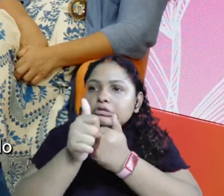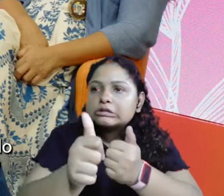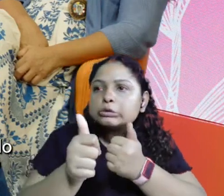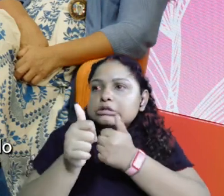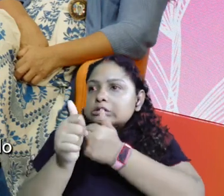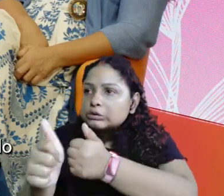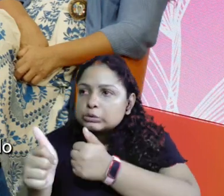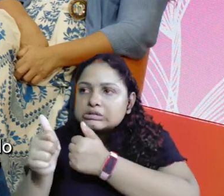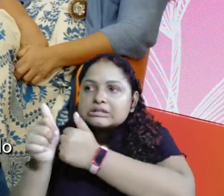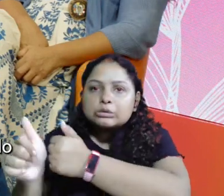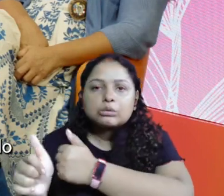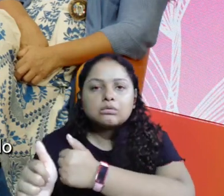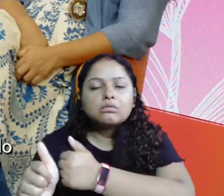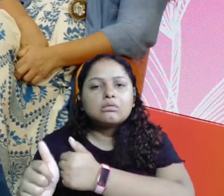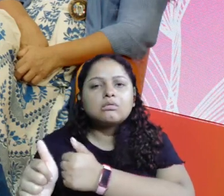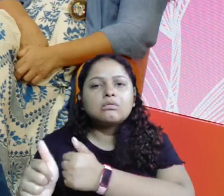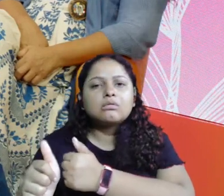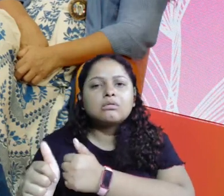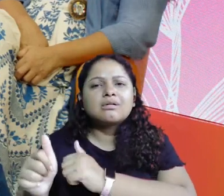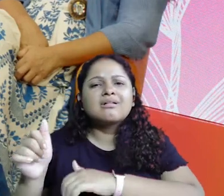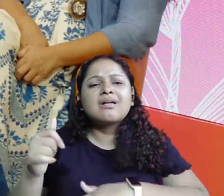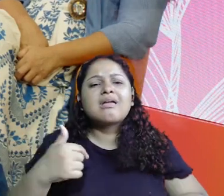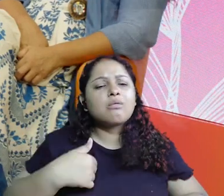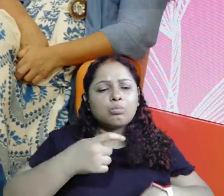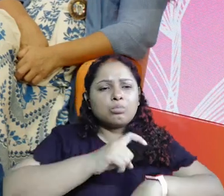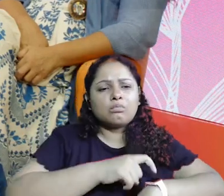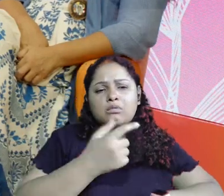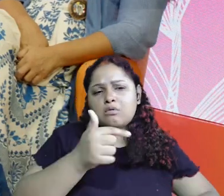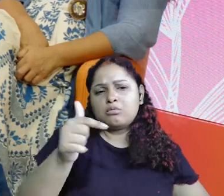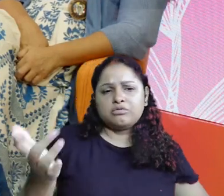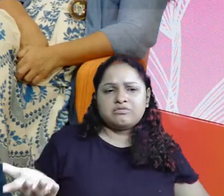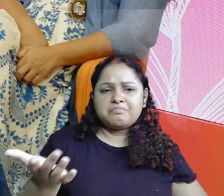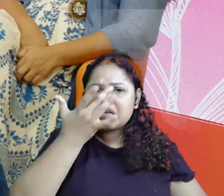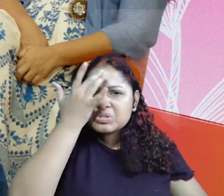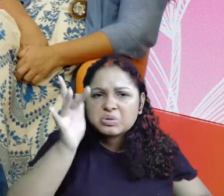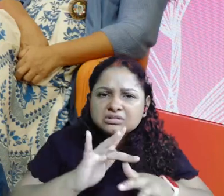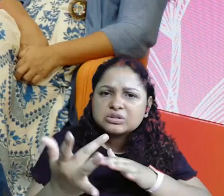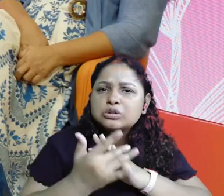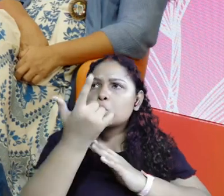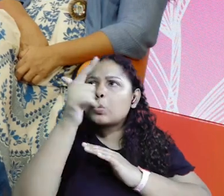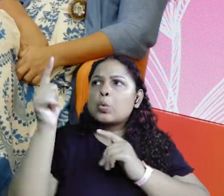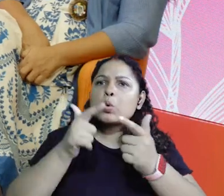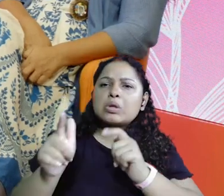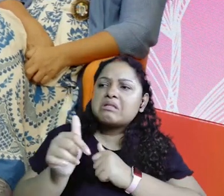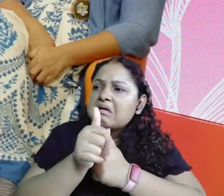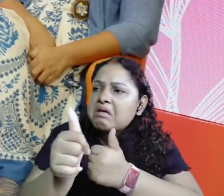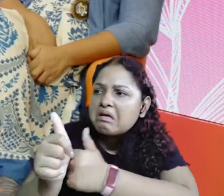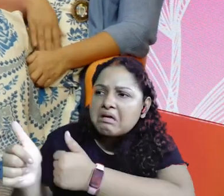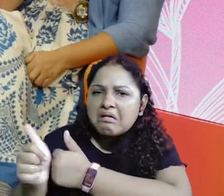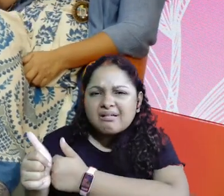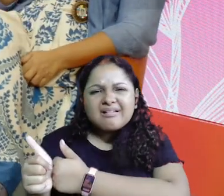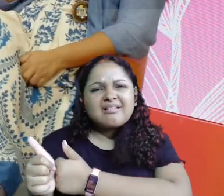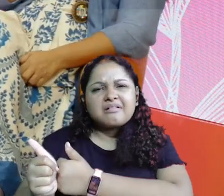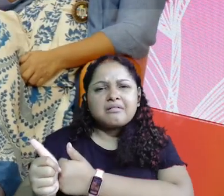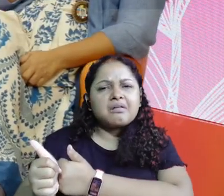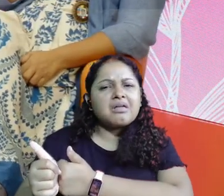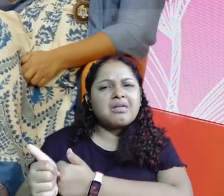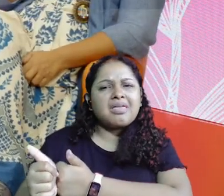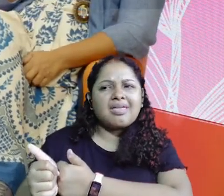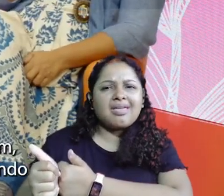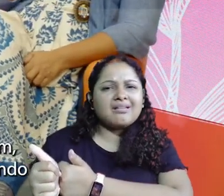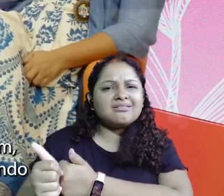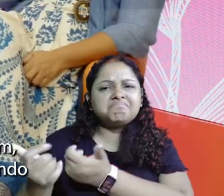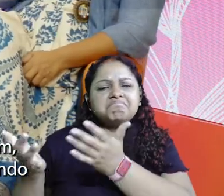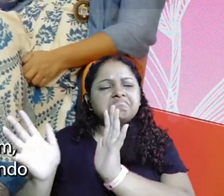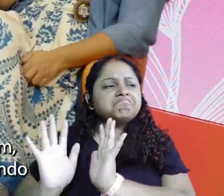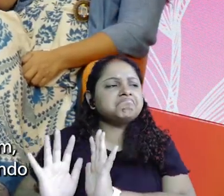fulana porque eu tô vendo que eu tô estalqueando ela. falo assim, gente, eu não tenho esse tempo. Eu não tenho tempo de ficar estalqueando o concorrente. Você acompanha a sua